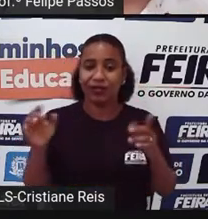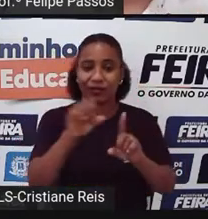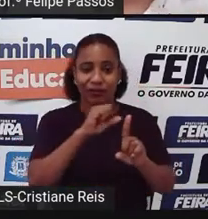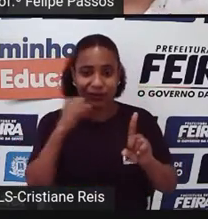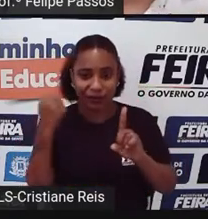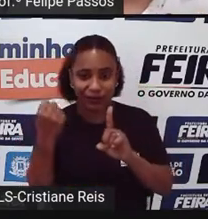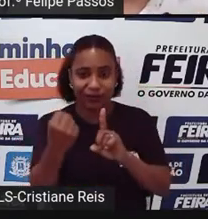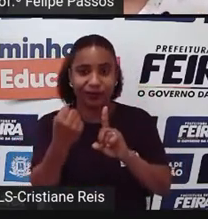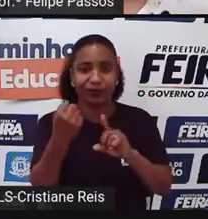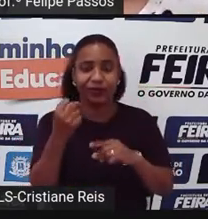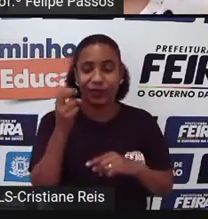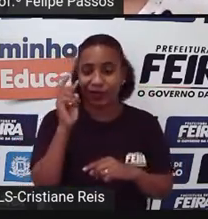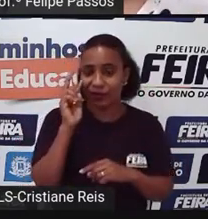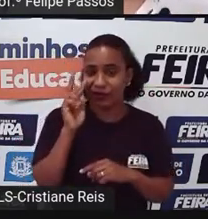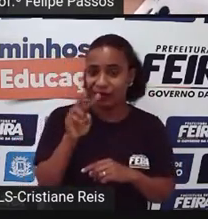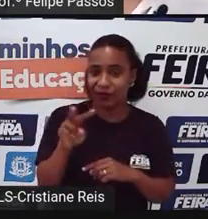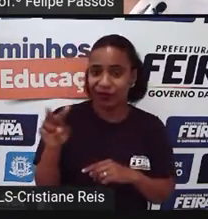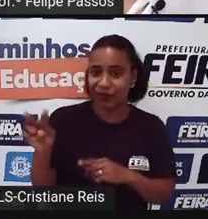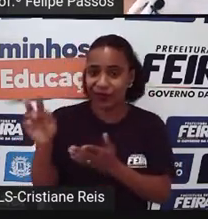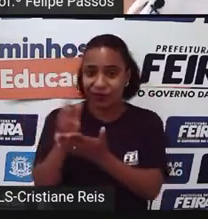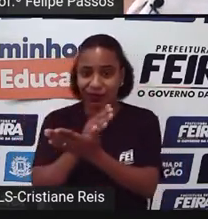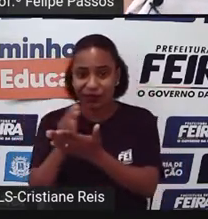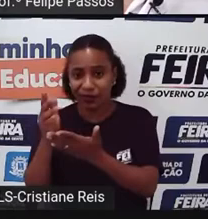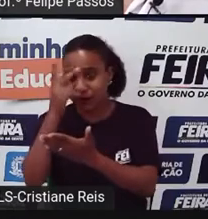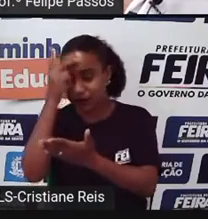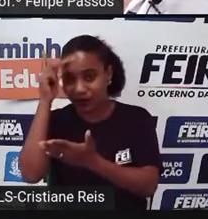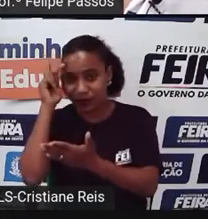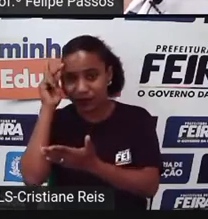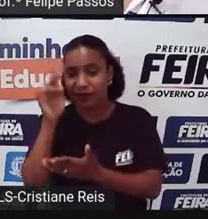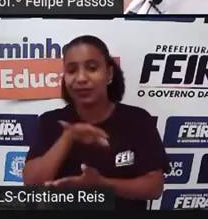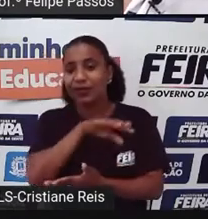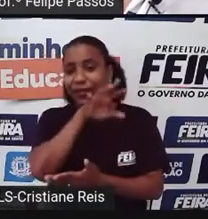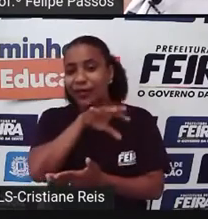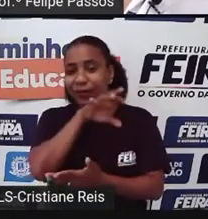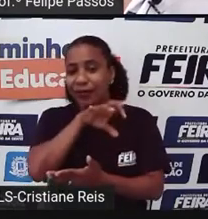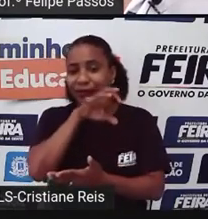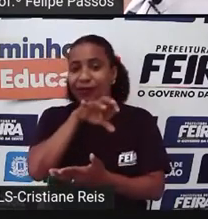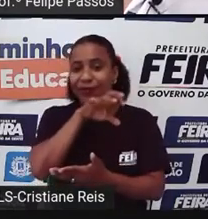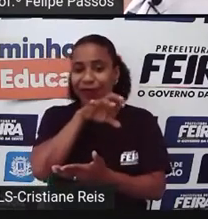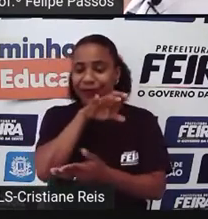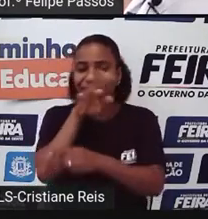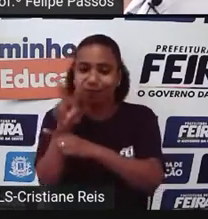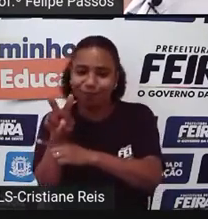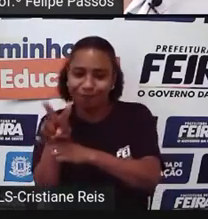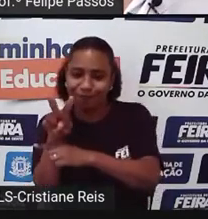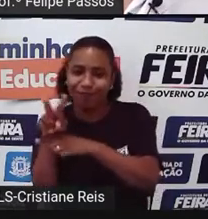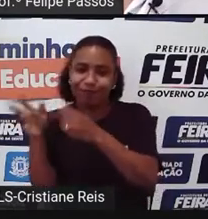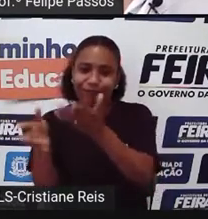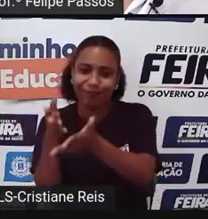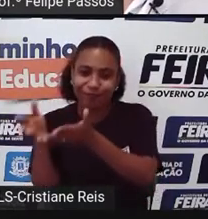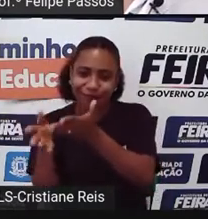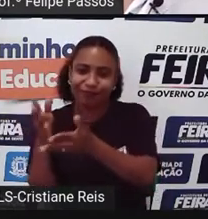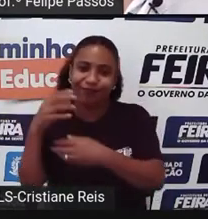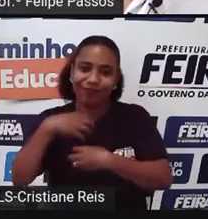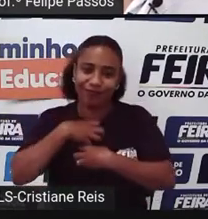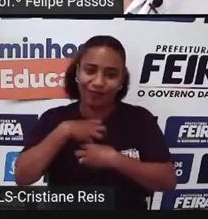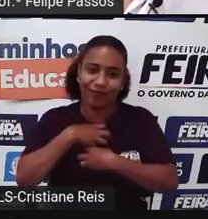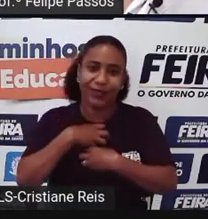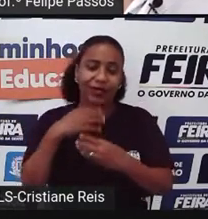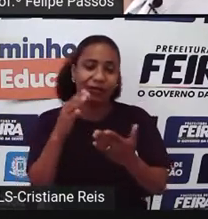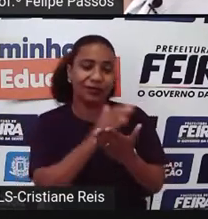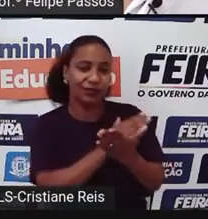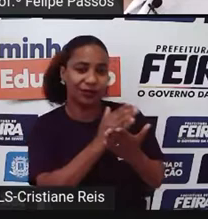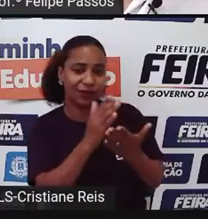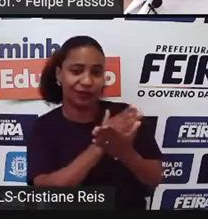pessoas Sensíveis à causa Nós vemos também Nas delegacias Os policiais Então